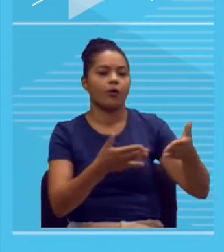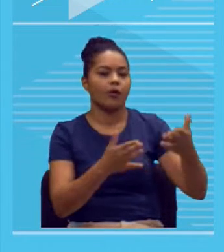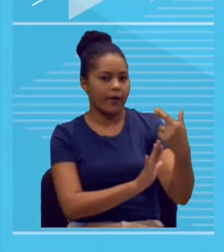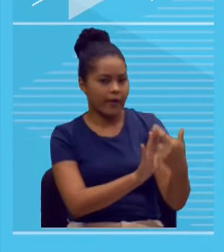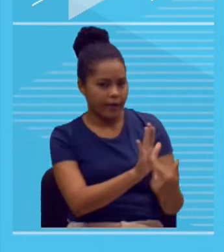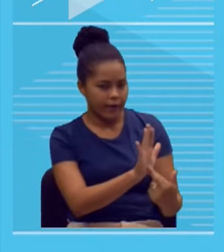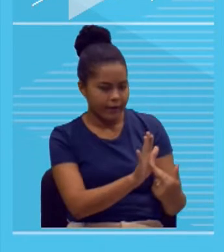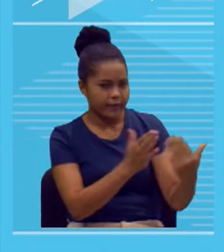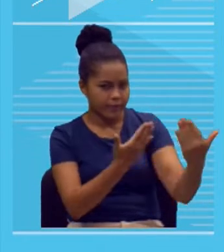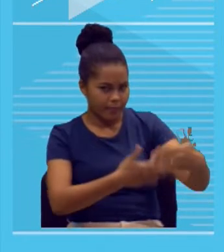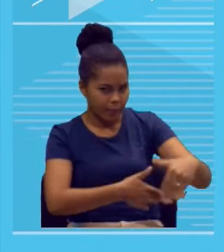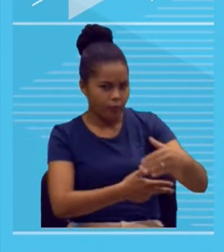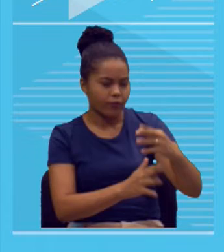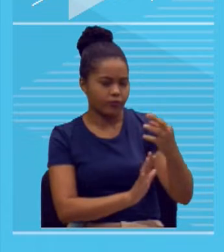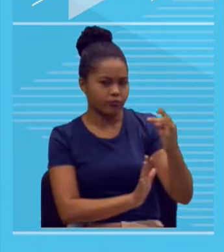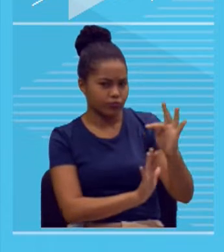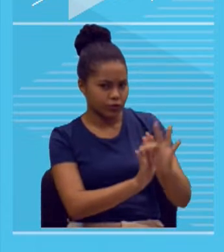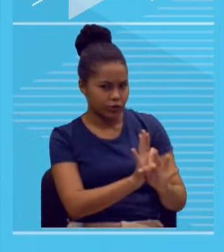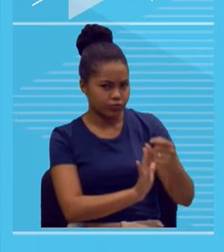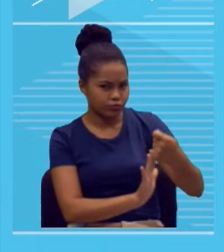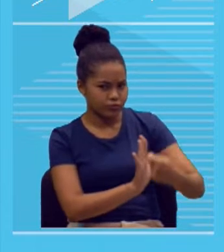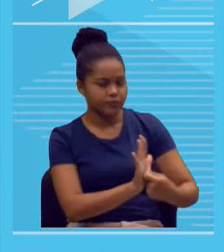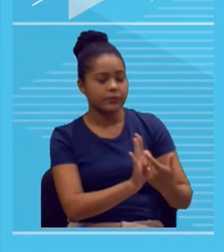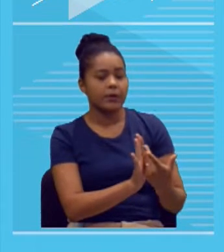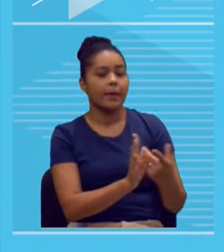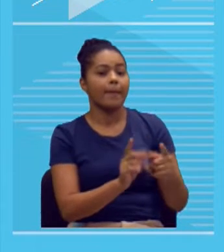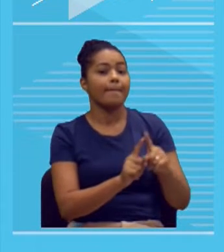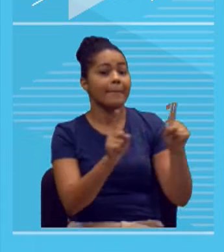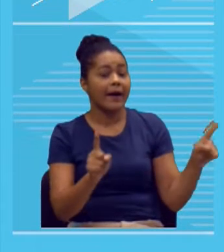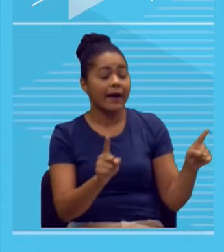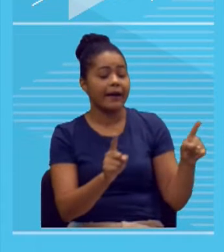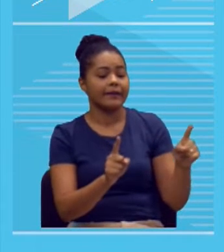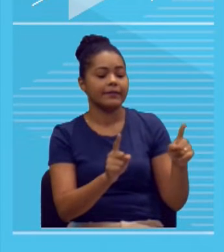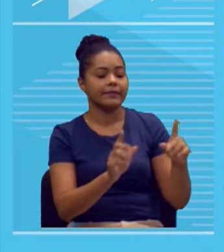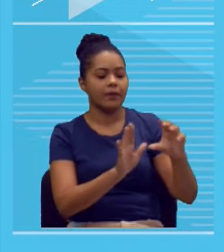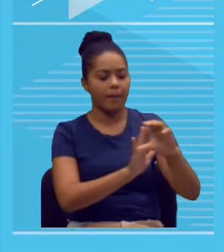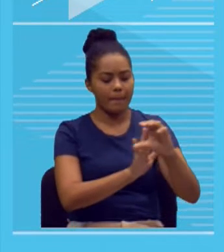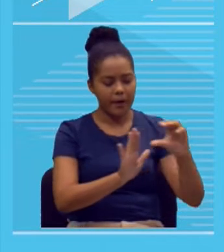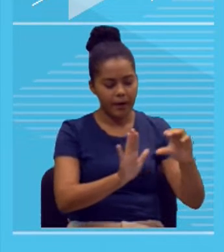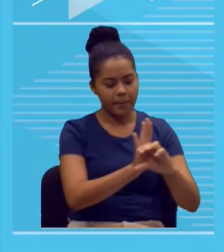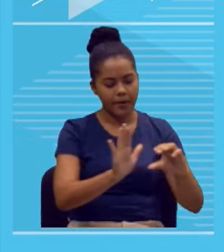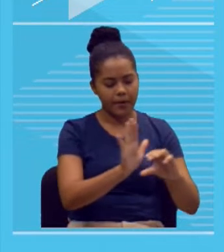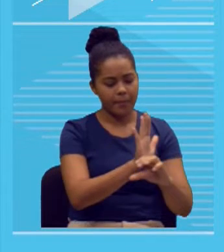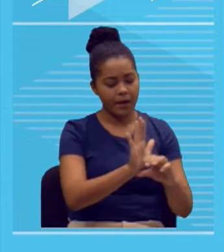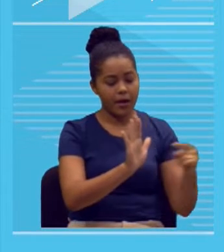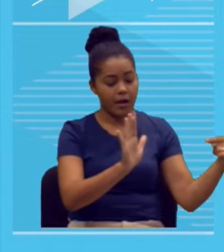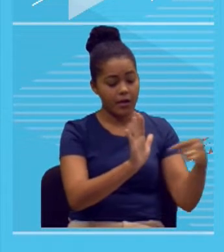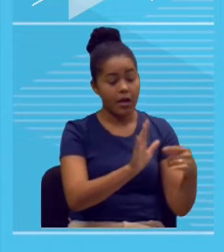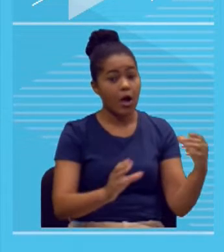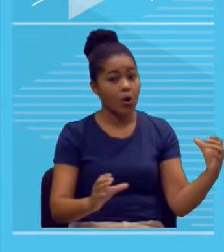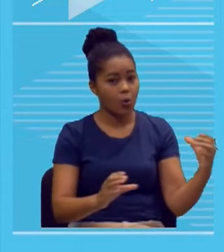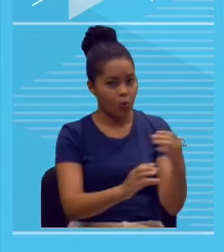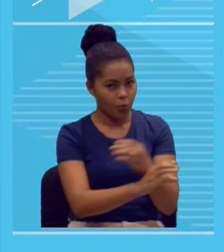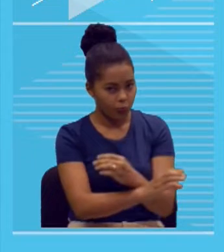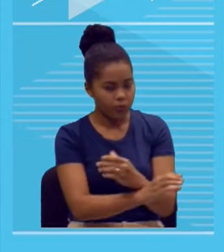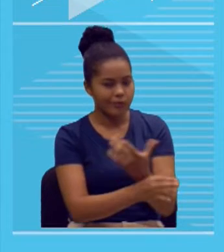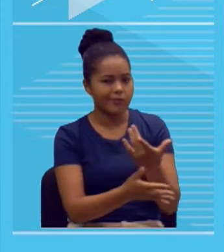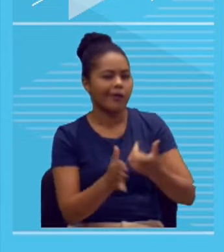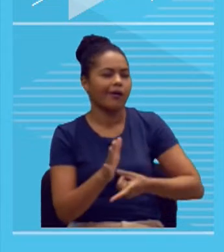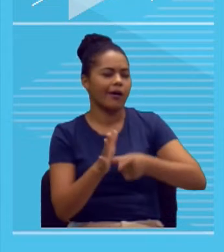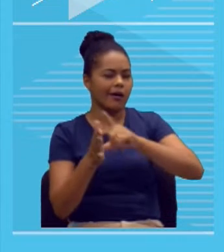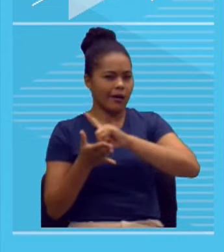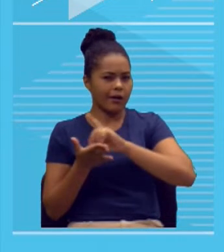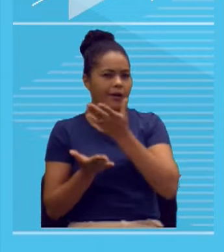-argumentativo, de acordo com os moldes do Enem. E vamos dar continuidade aí com vocês agora, nenéns,